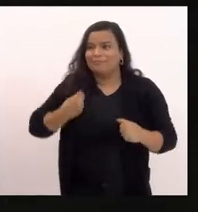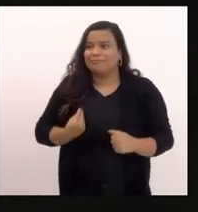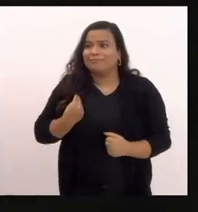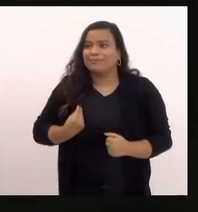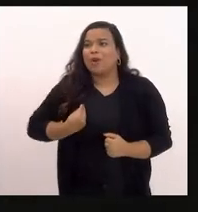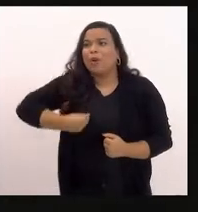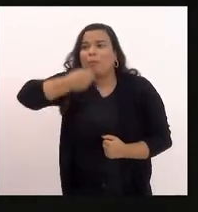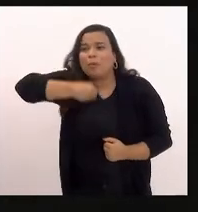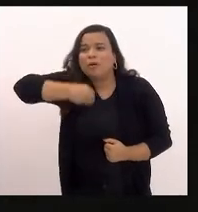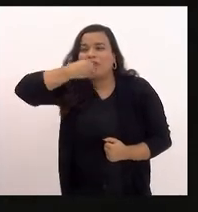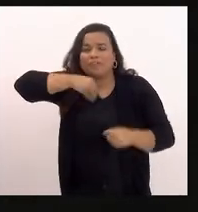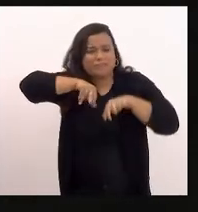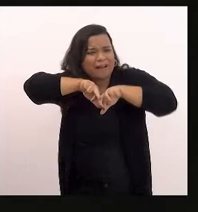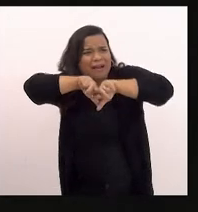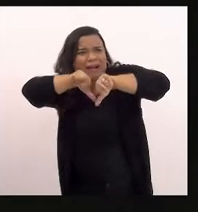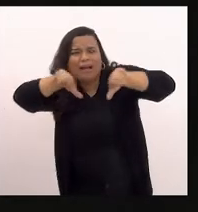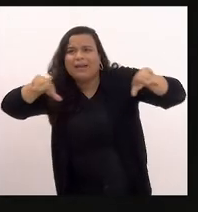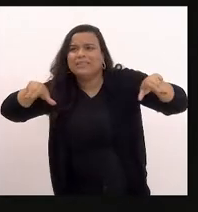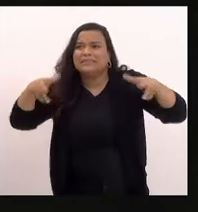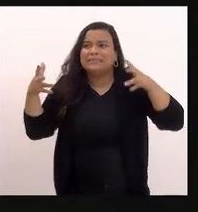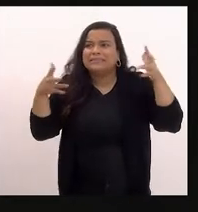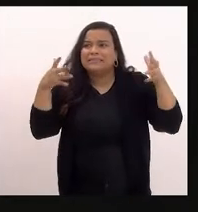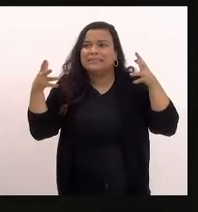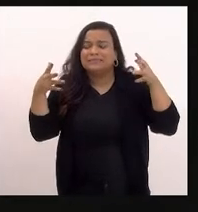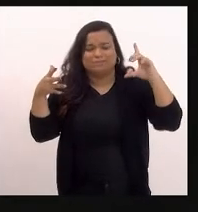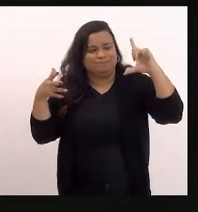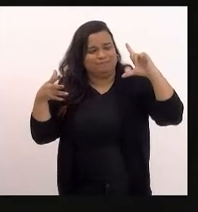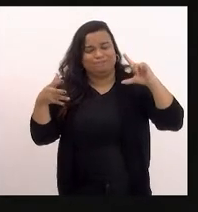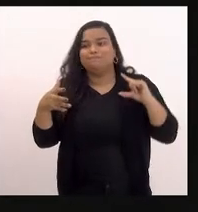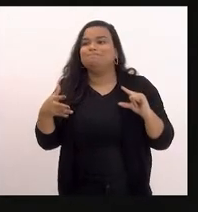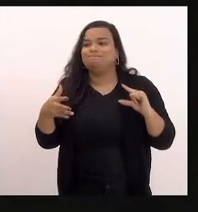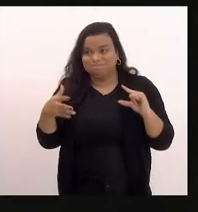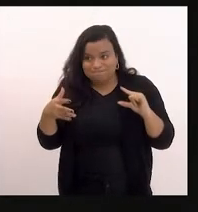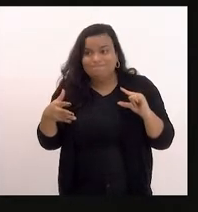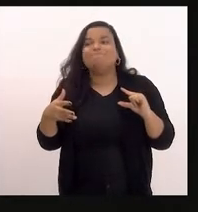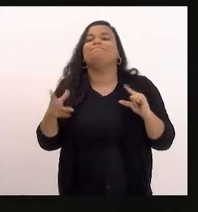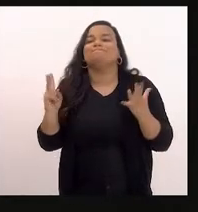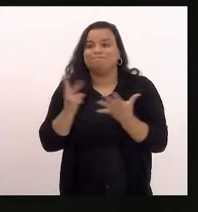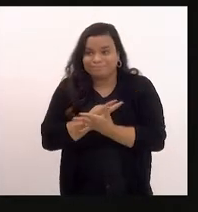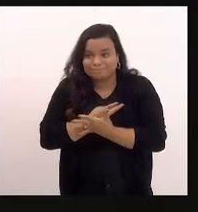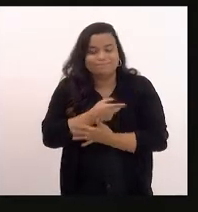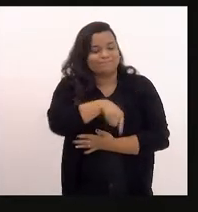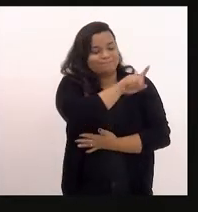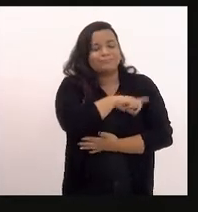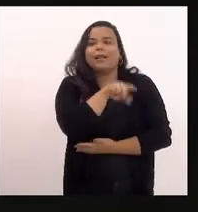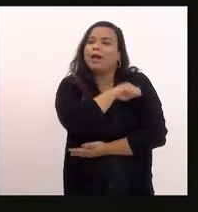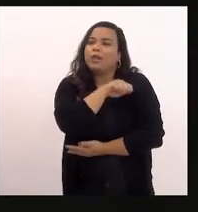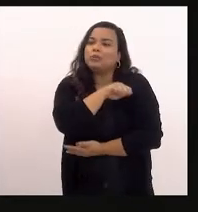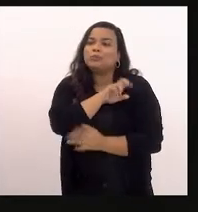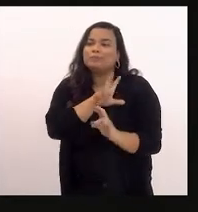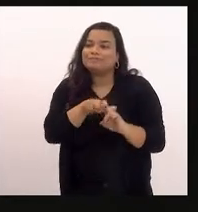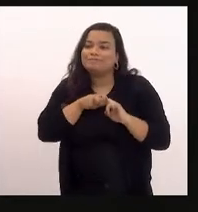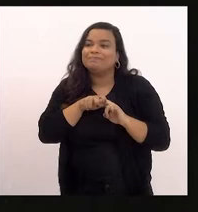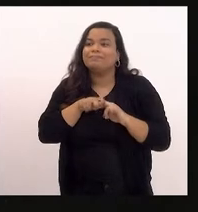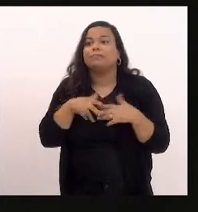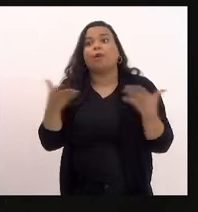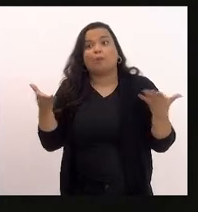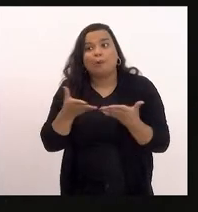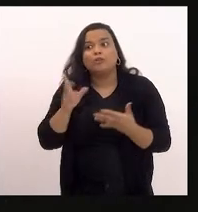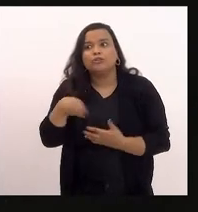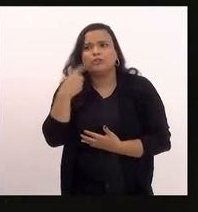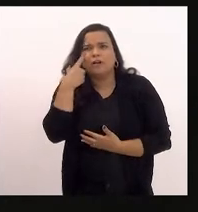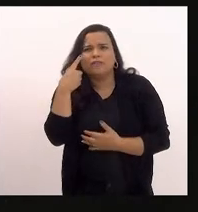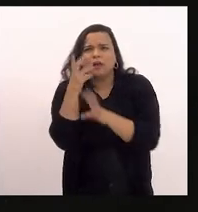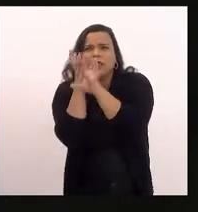oportunidades desses alunos serão menores e hoje é possível fazer a medida de todos